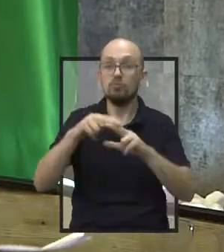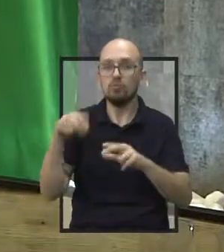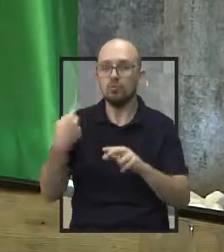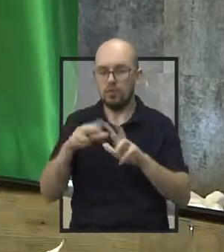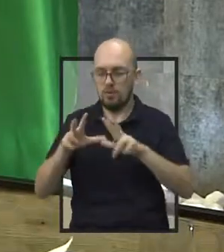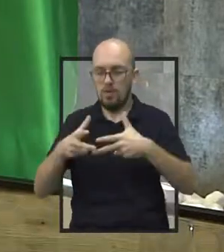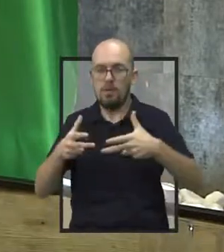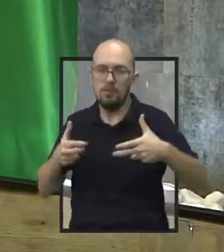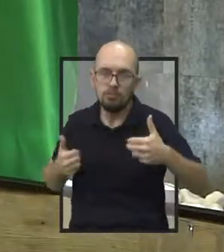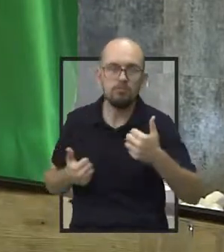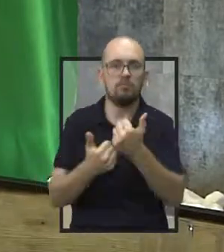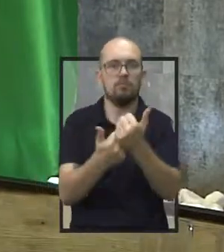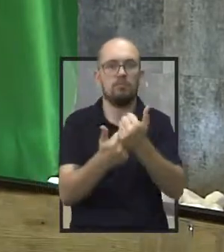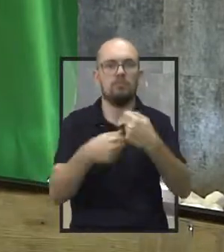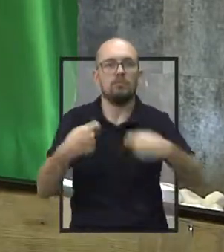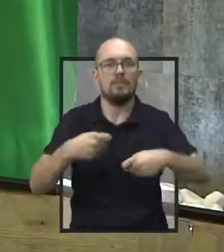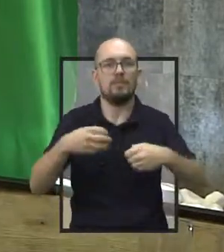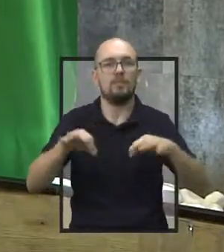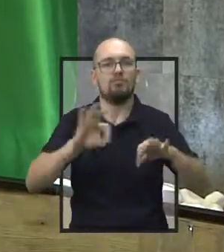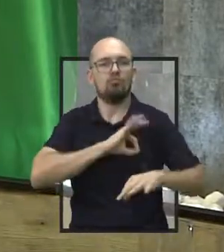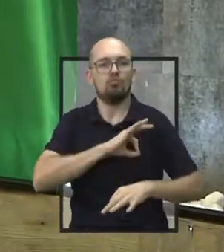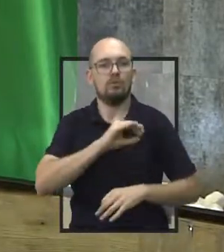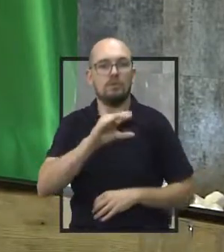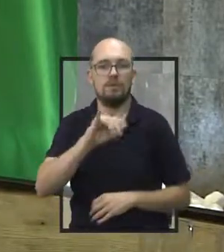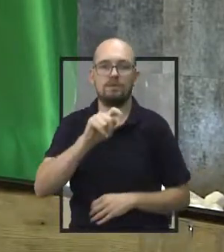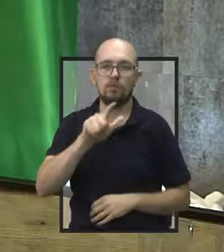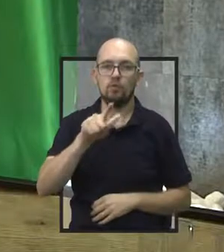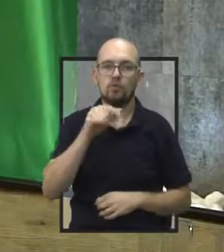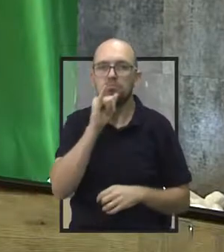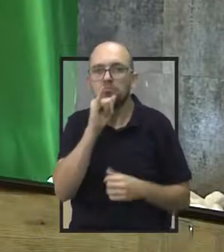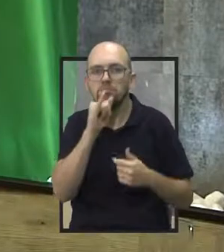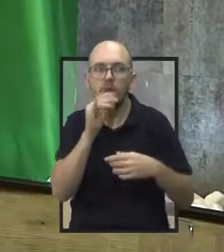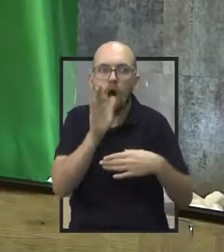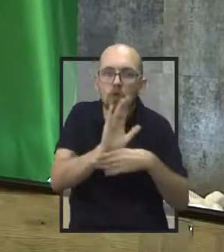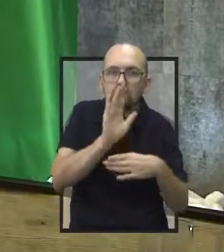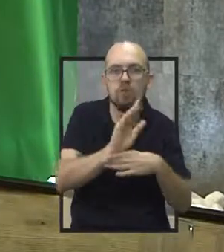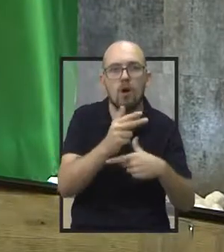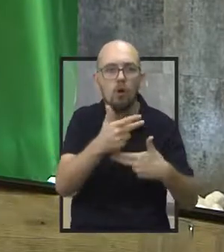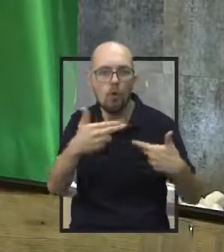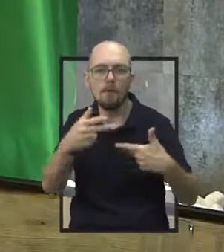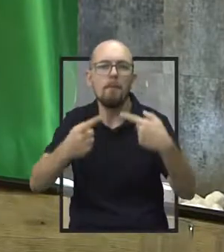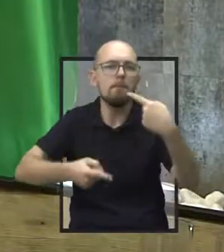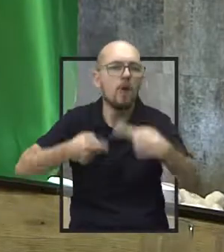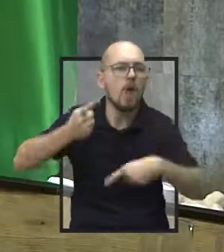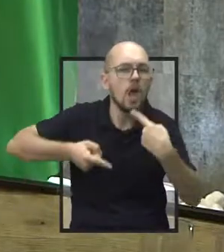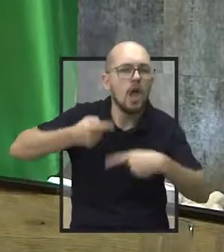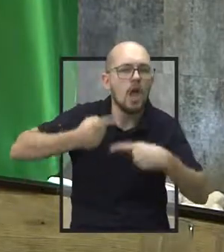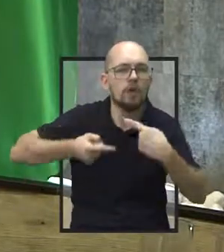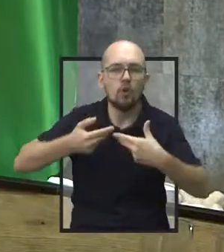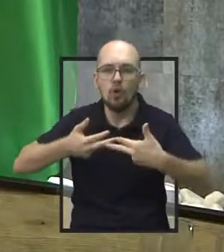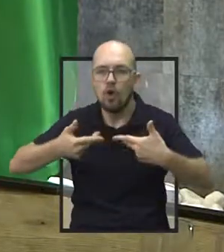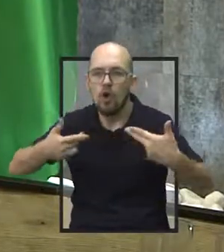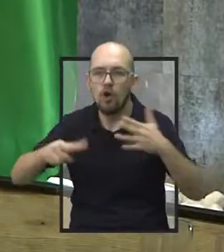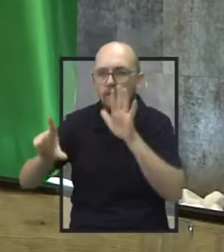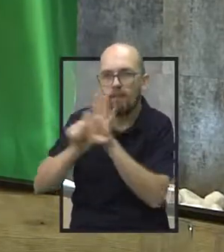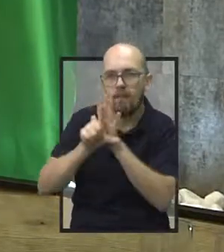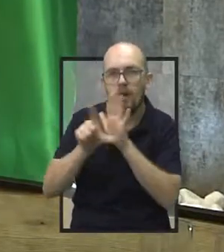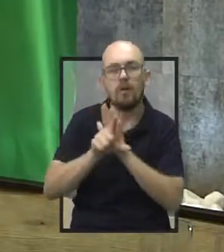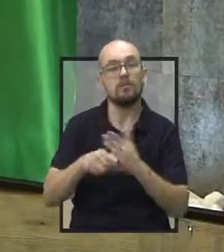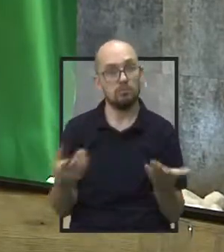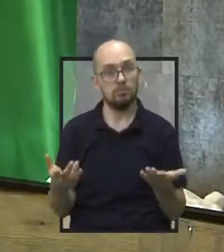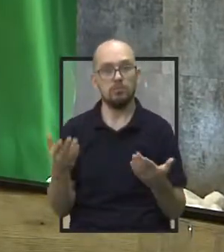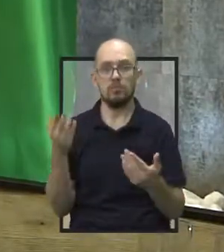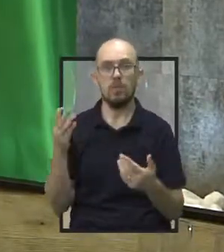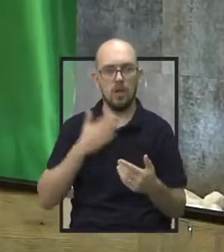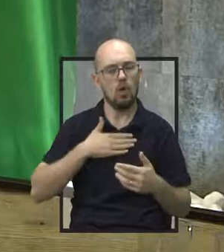Polícia Civil, ajudando em algumas questões, inclusive, políticas, até pelo fato de nós termos aí feito